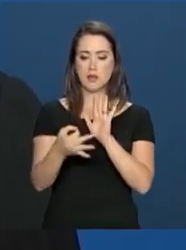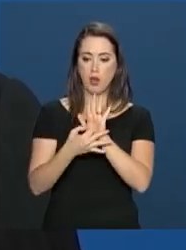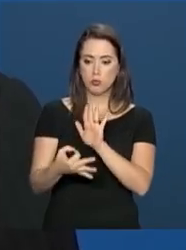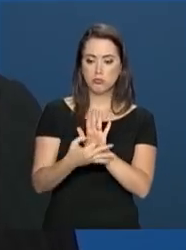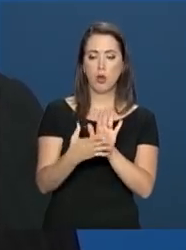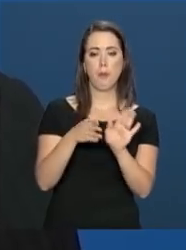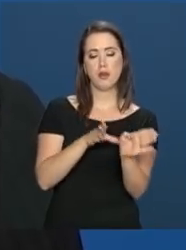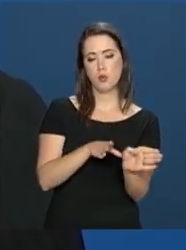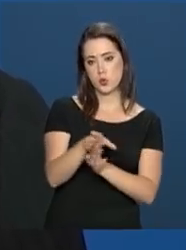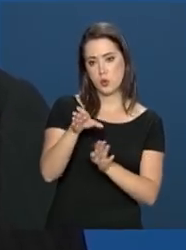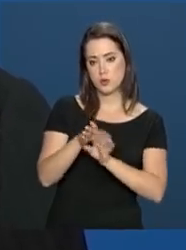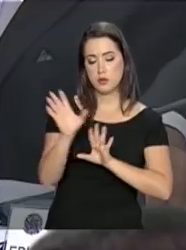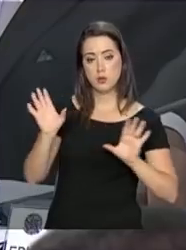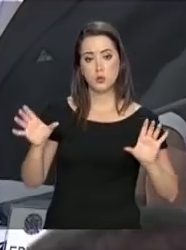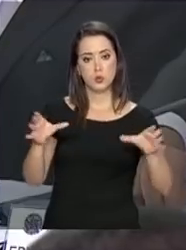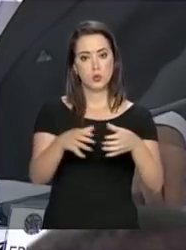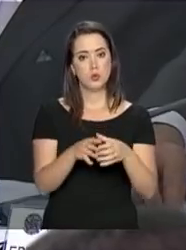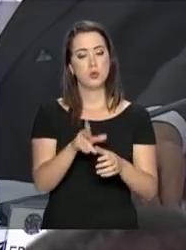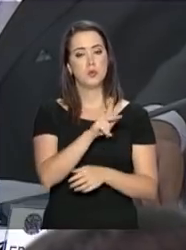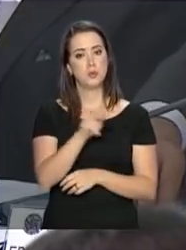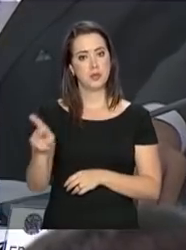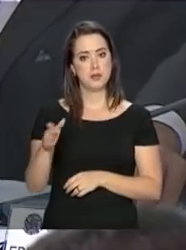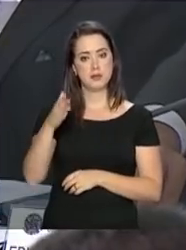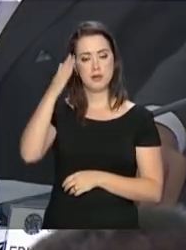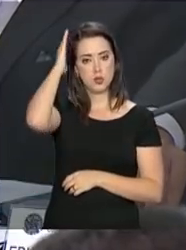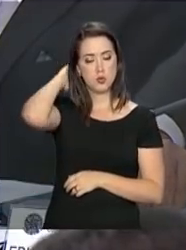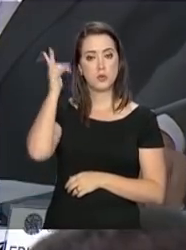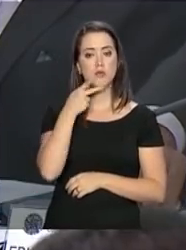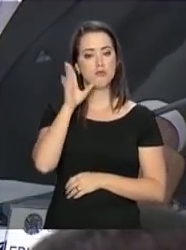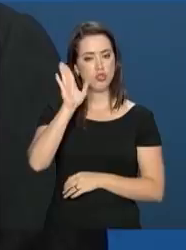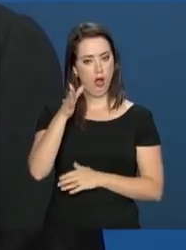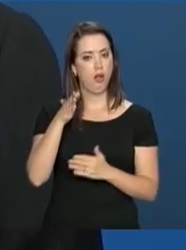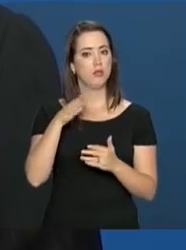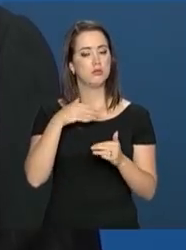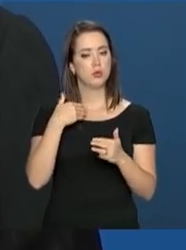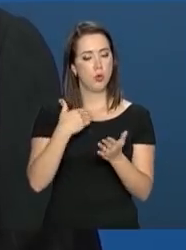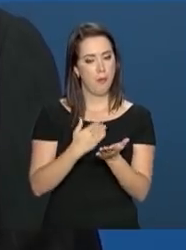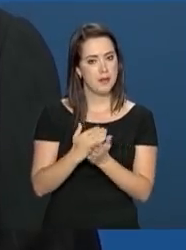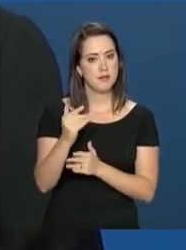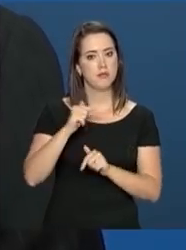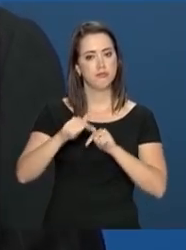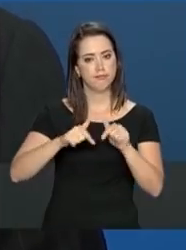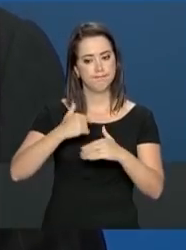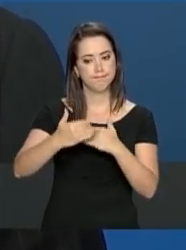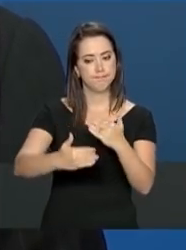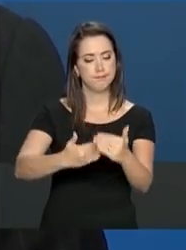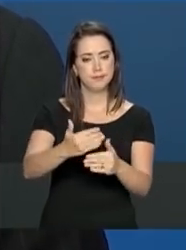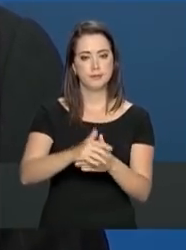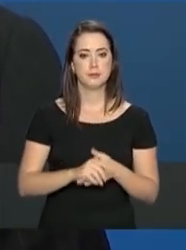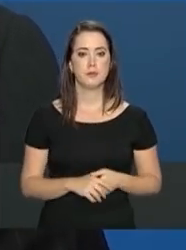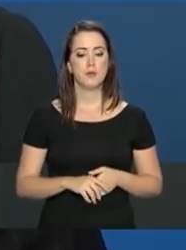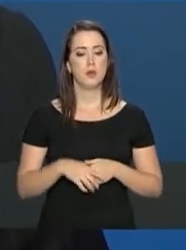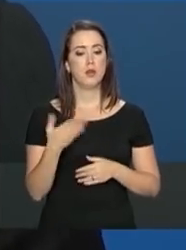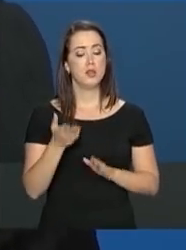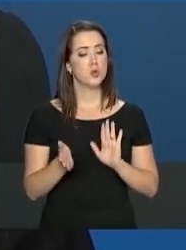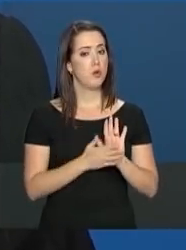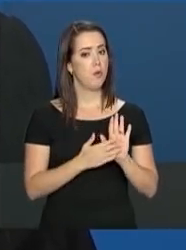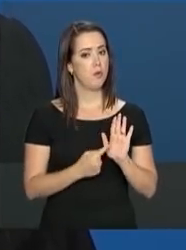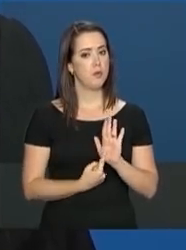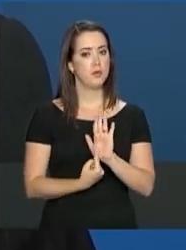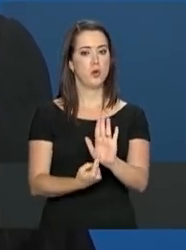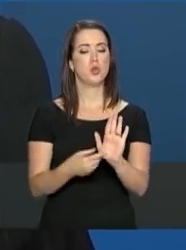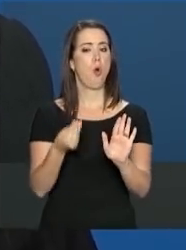dadas pelo colegiado durante o governo Temer foram implementadas. Isso demonstra o quanto a sociedade civil